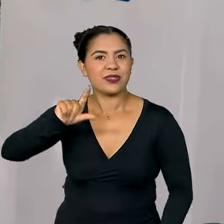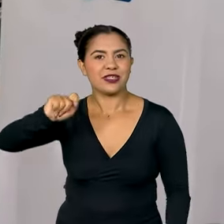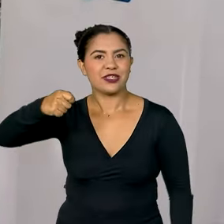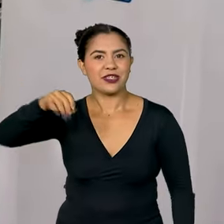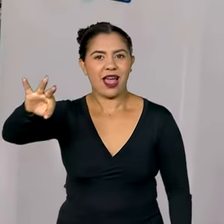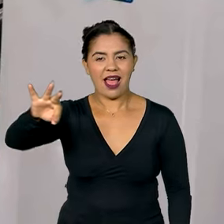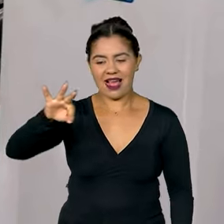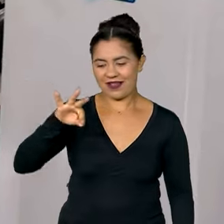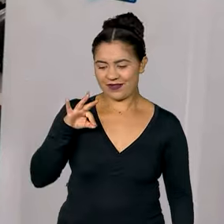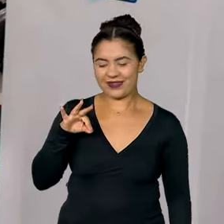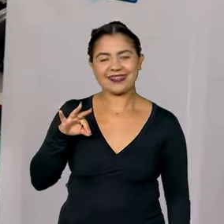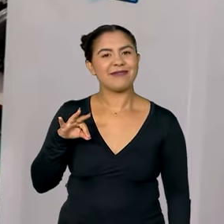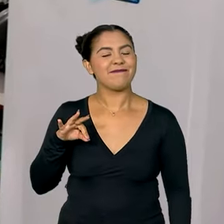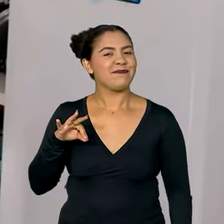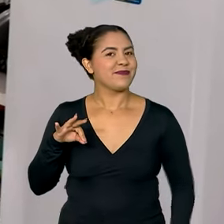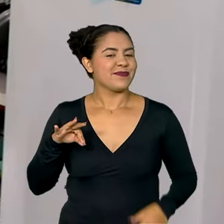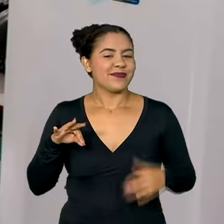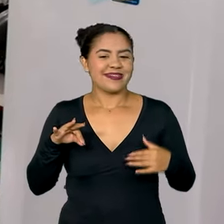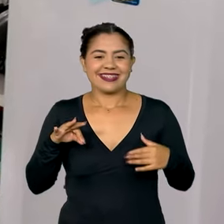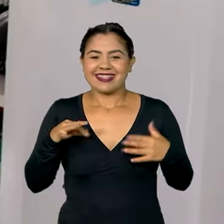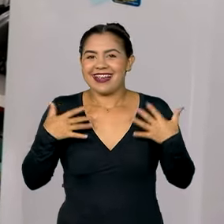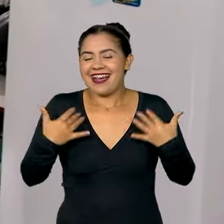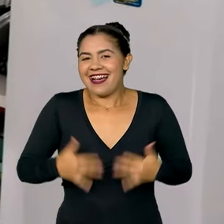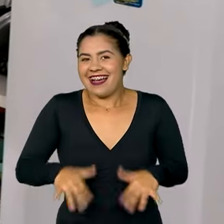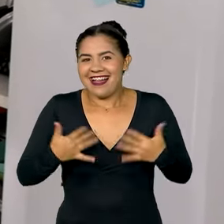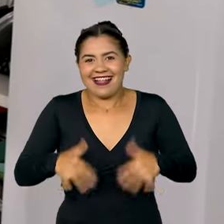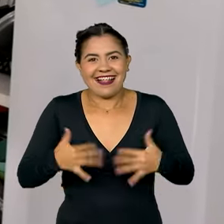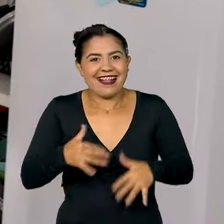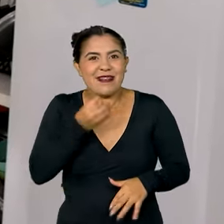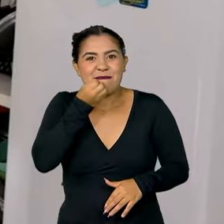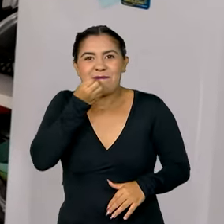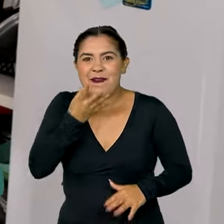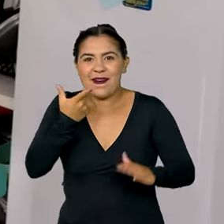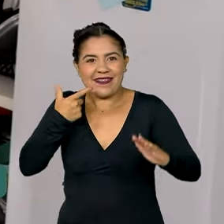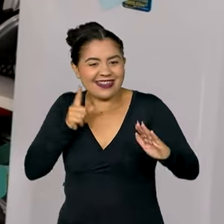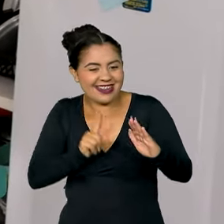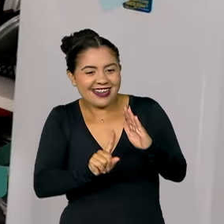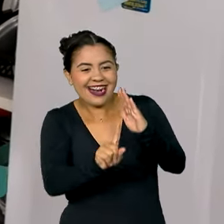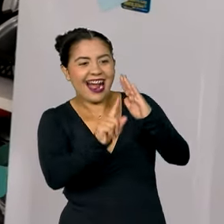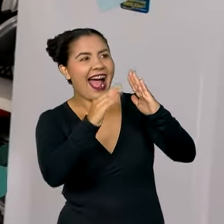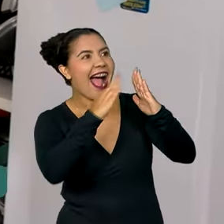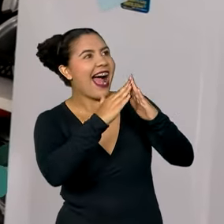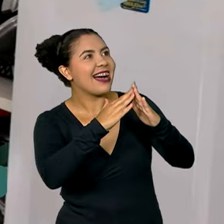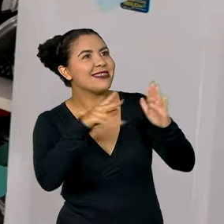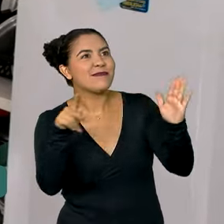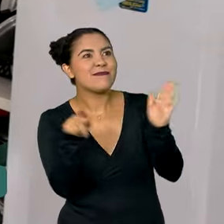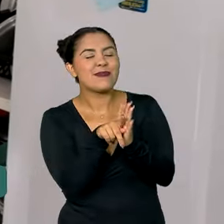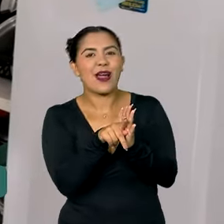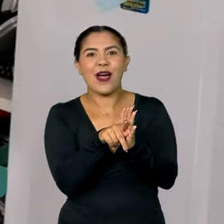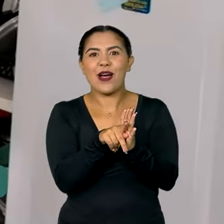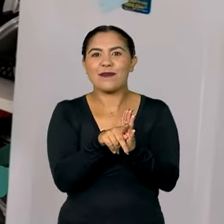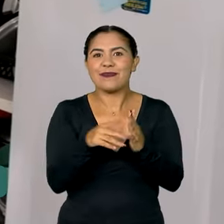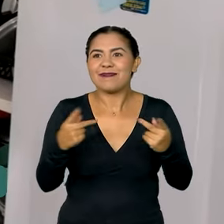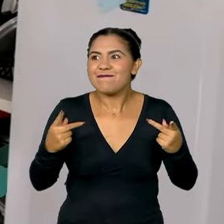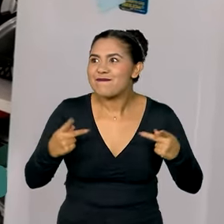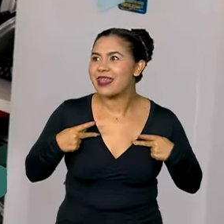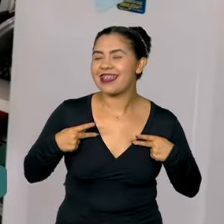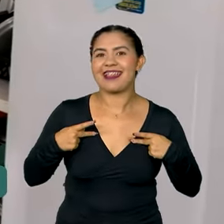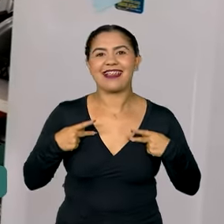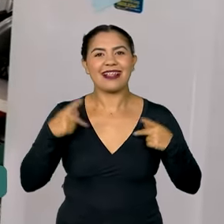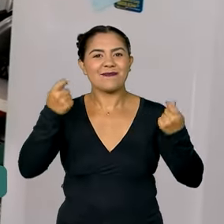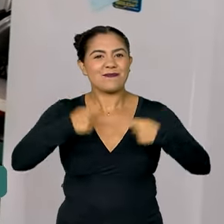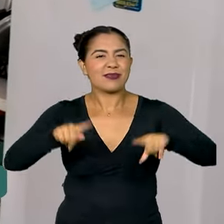assim, é muito bom a gente entrar numa casa nova, sabendo que é sua, e não ter mais